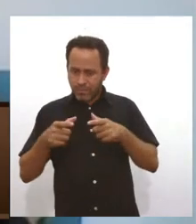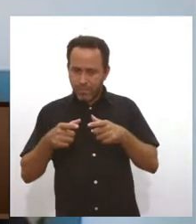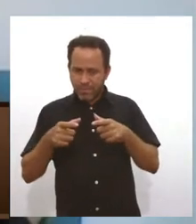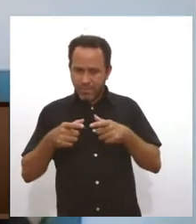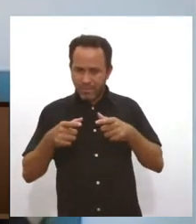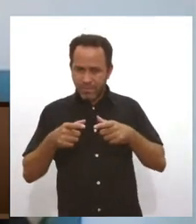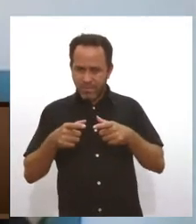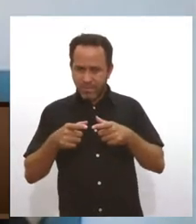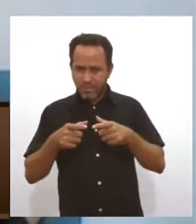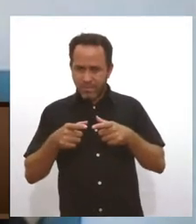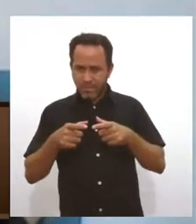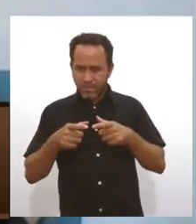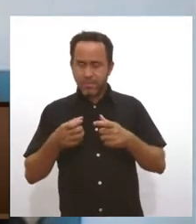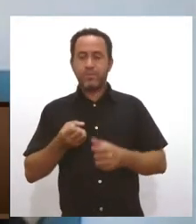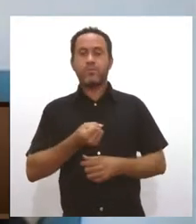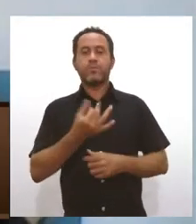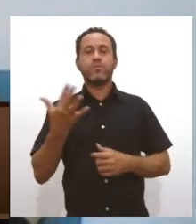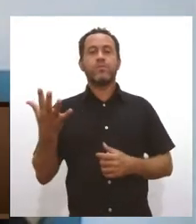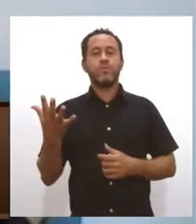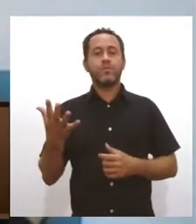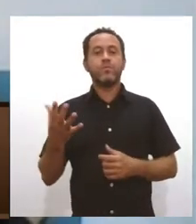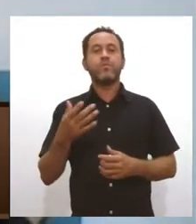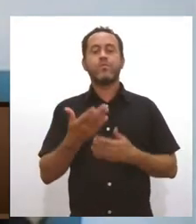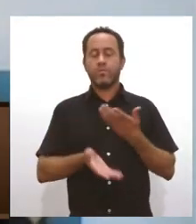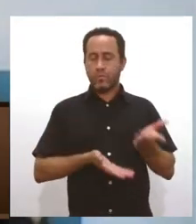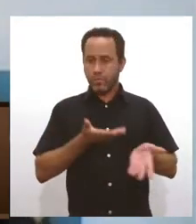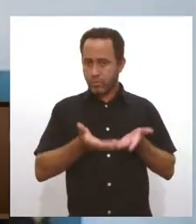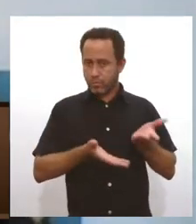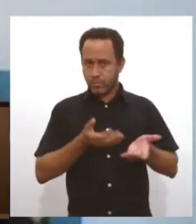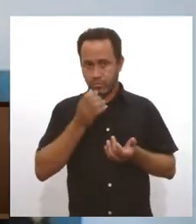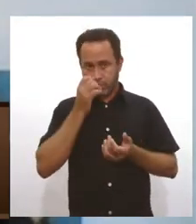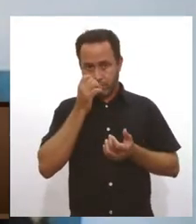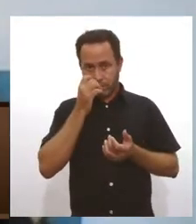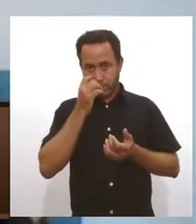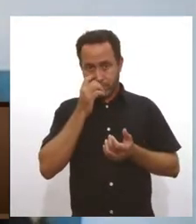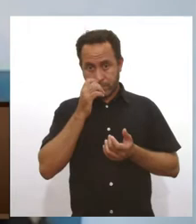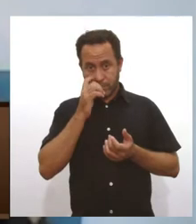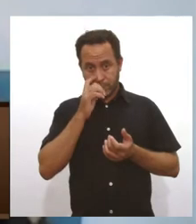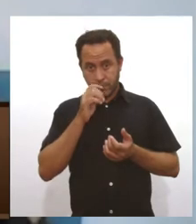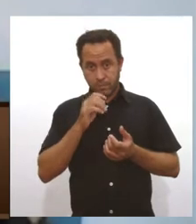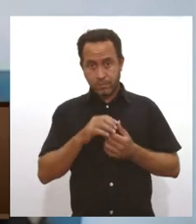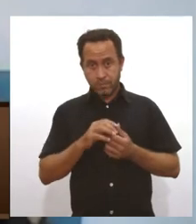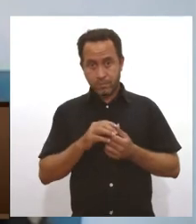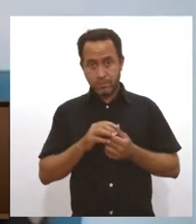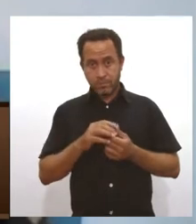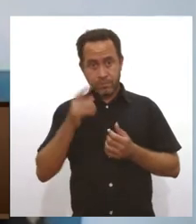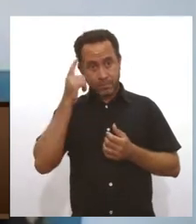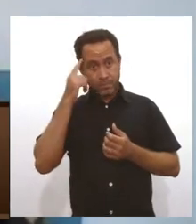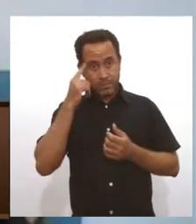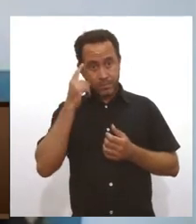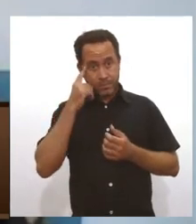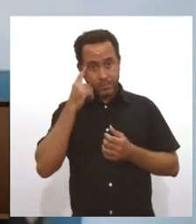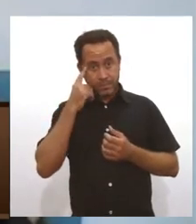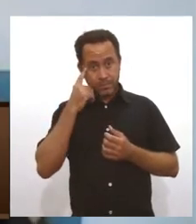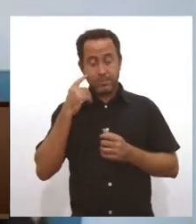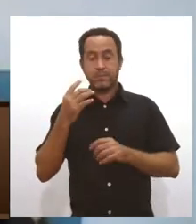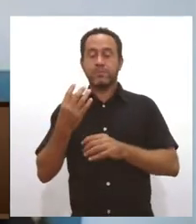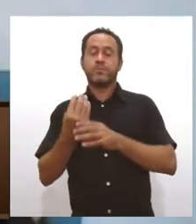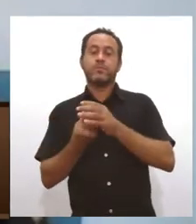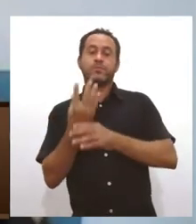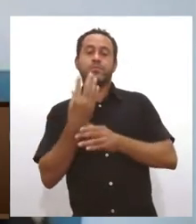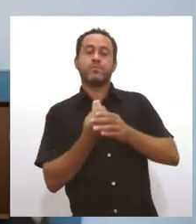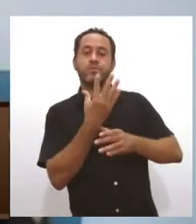nós temos uma quantidade de unidades de conservação. Pensando aí na questão de Caatinga e Mata Atlântica,